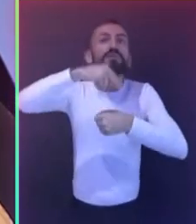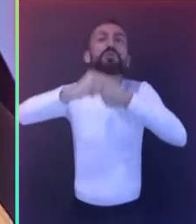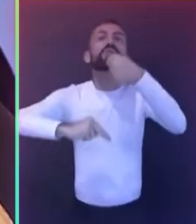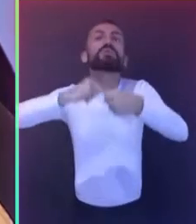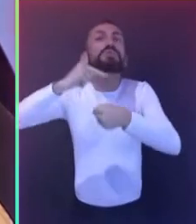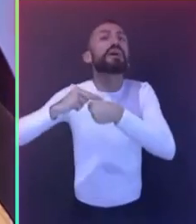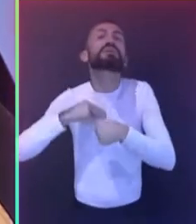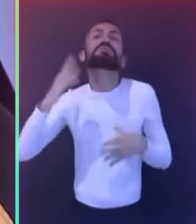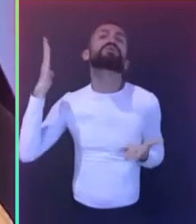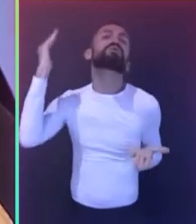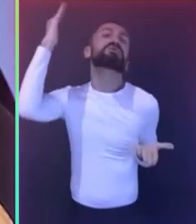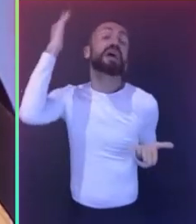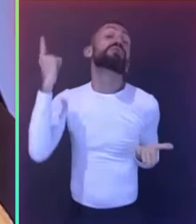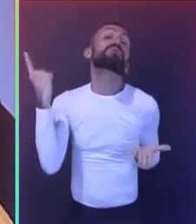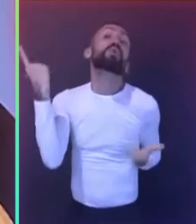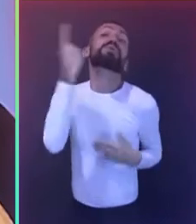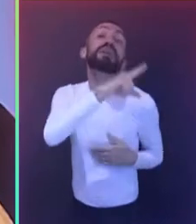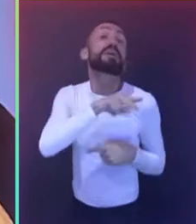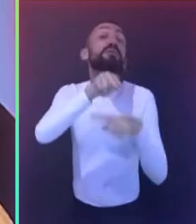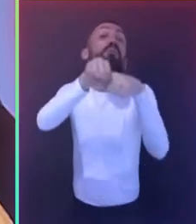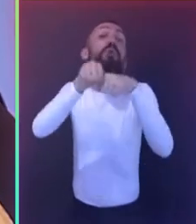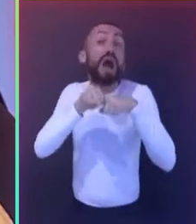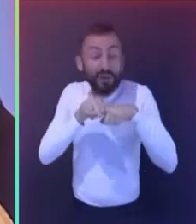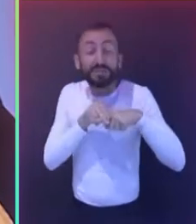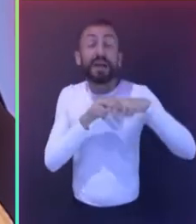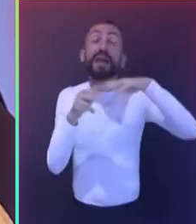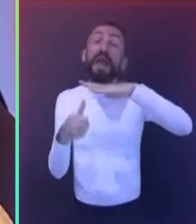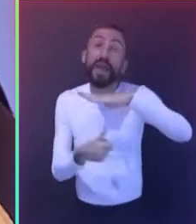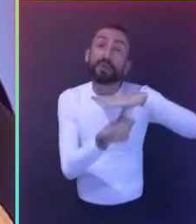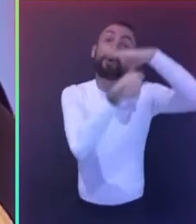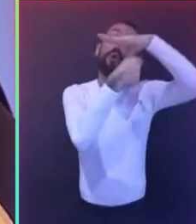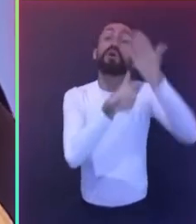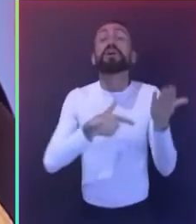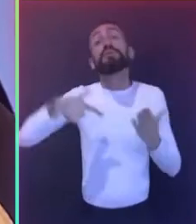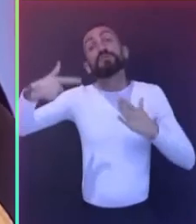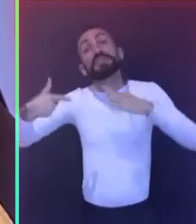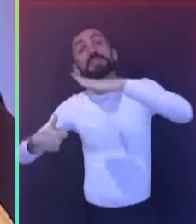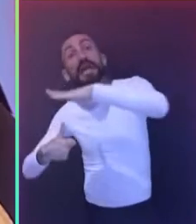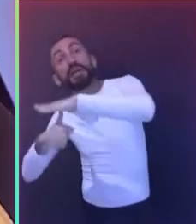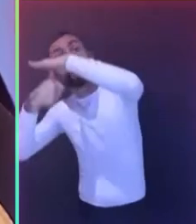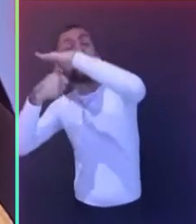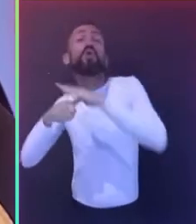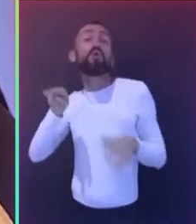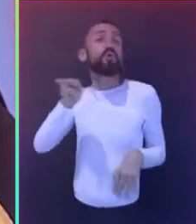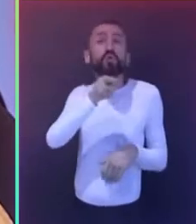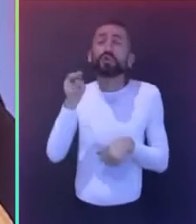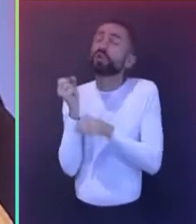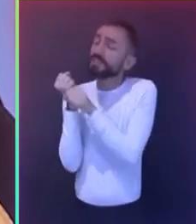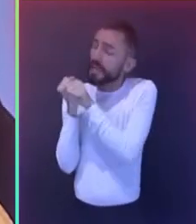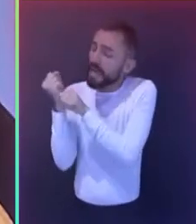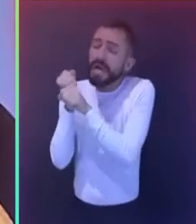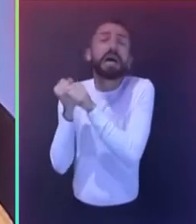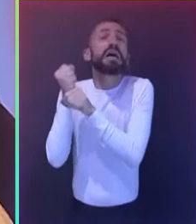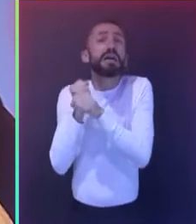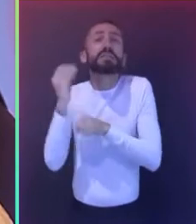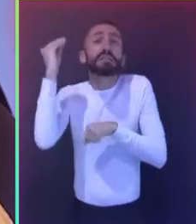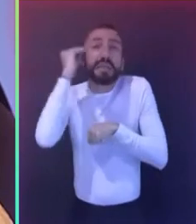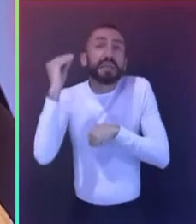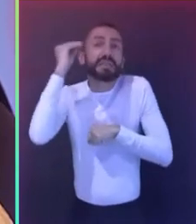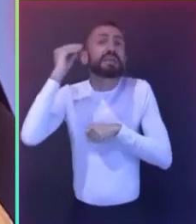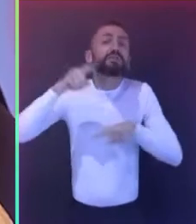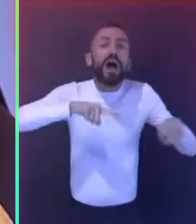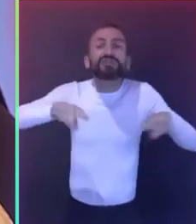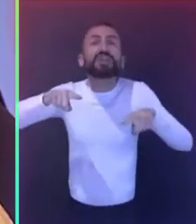graças ao desprendimento de reitores e vice-reitores que dedicaram anos de suas vidas à gestão